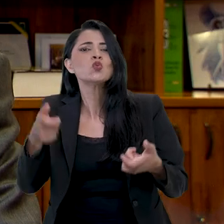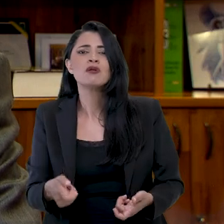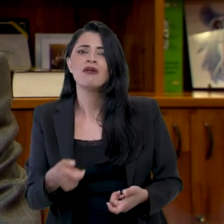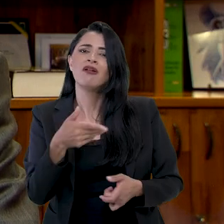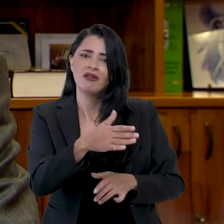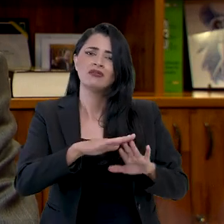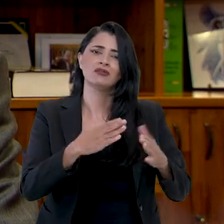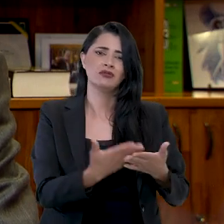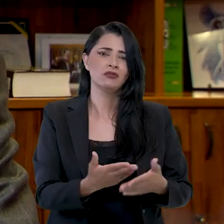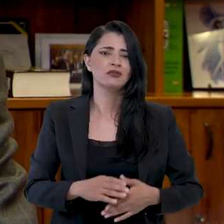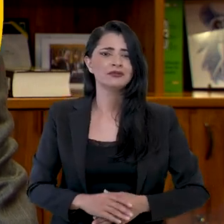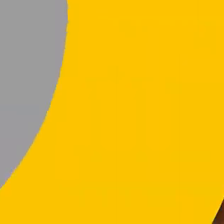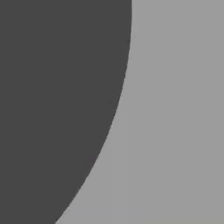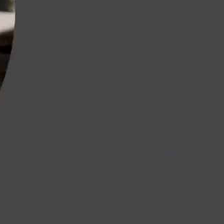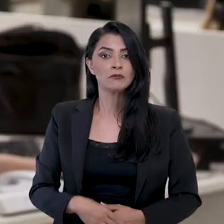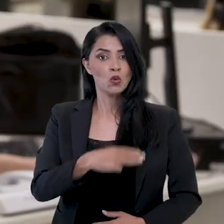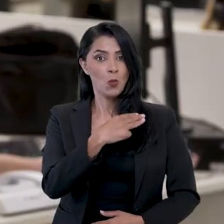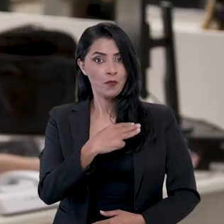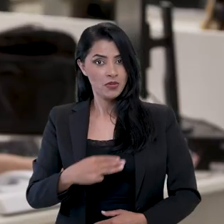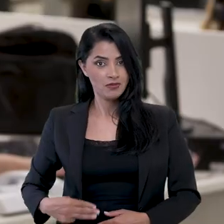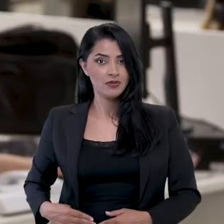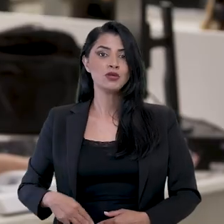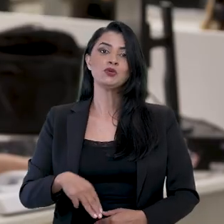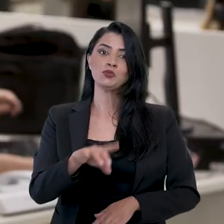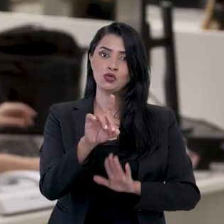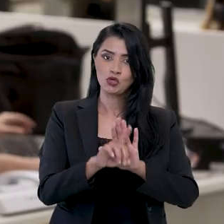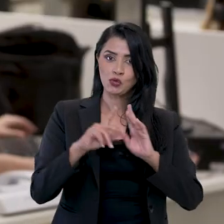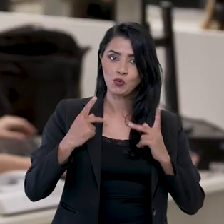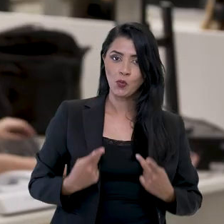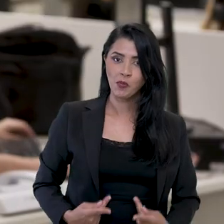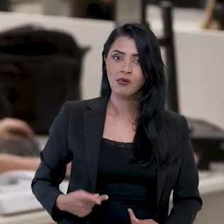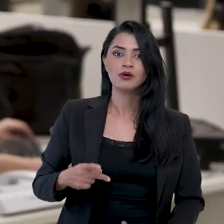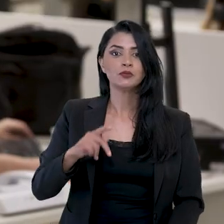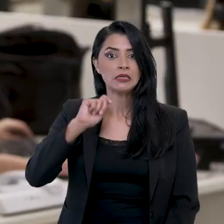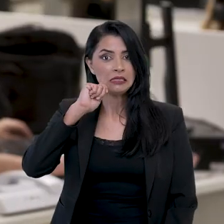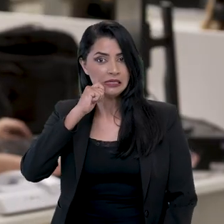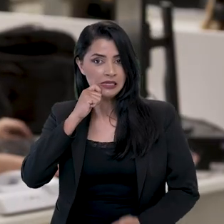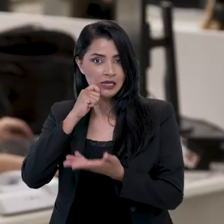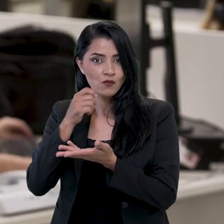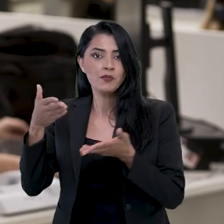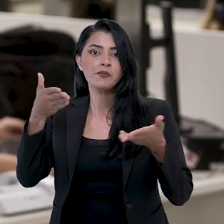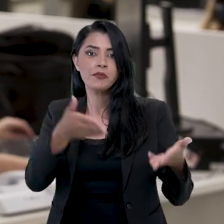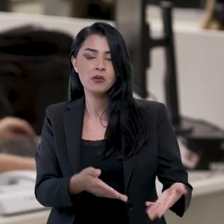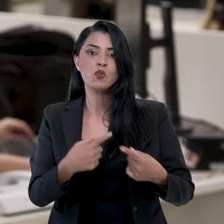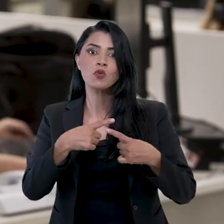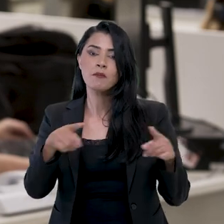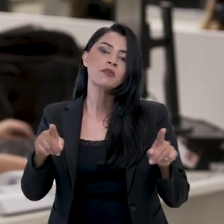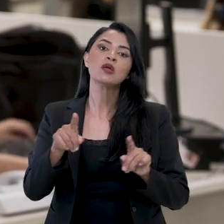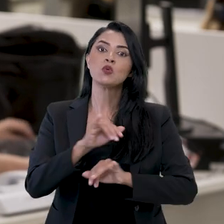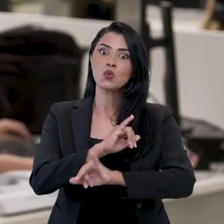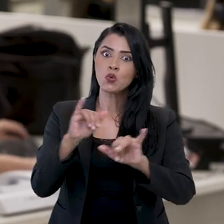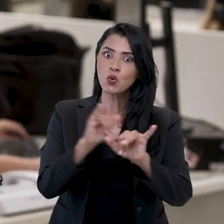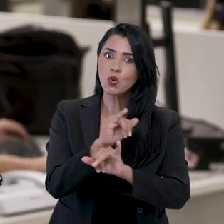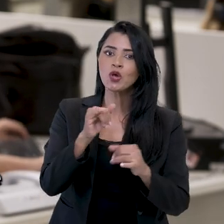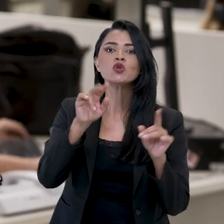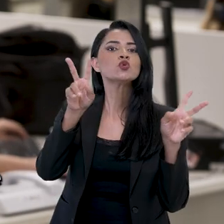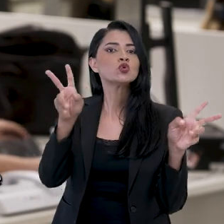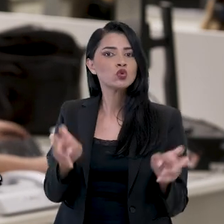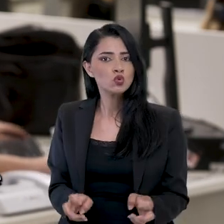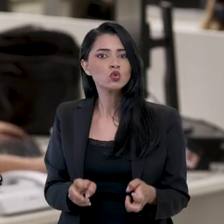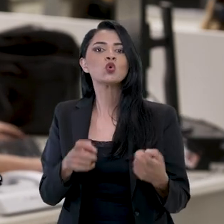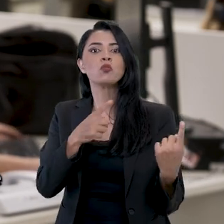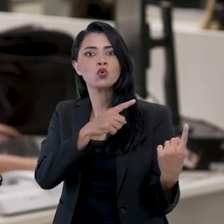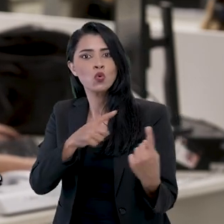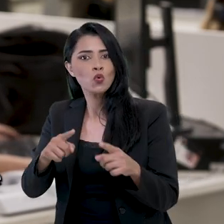da criança é na escola. E o ministro dos Direitos Humanos, Silvio Almeida, participou do lançamento da campanha